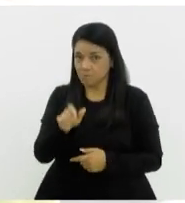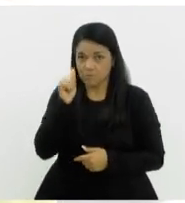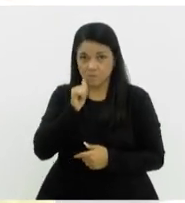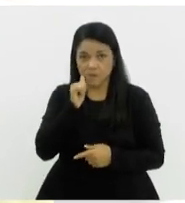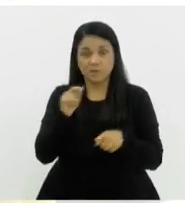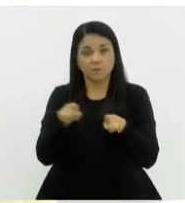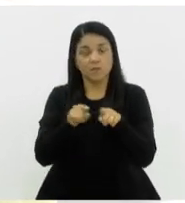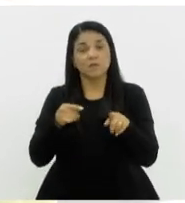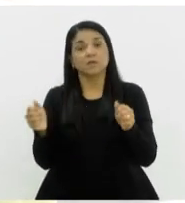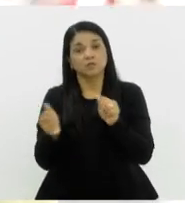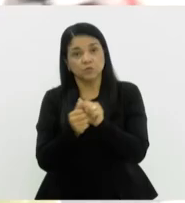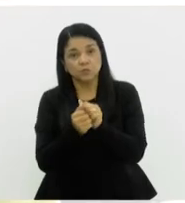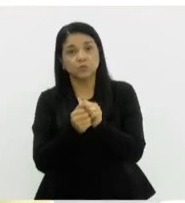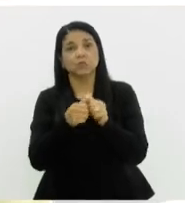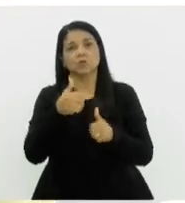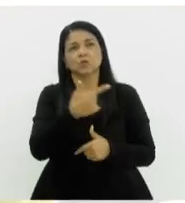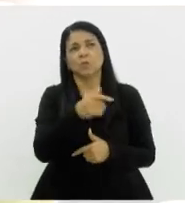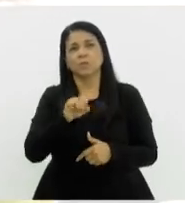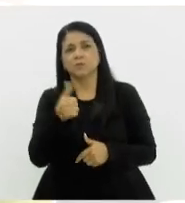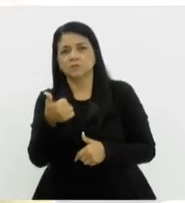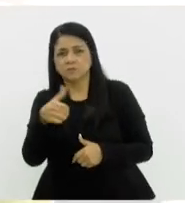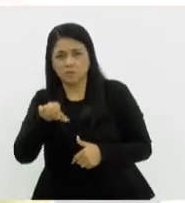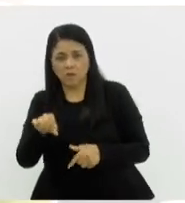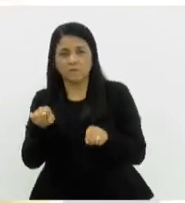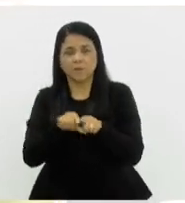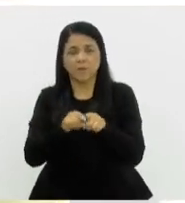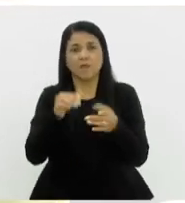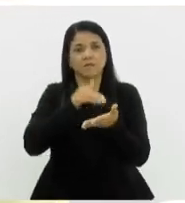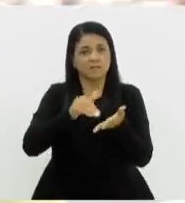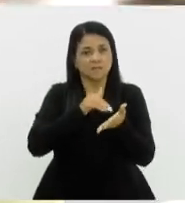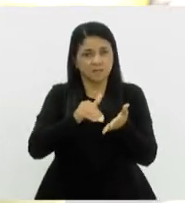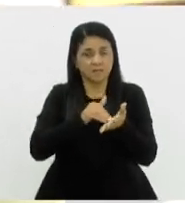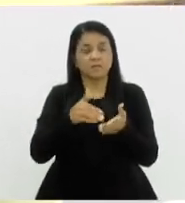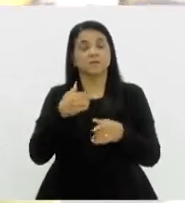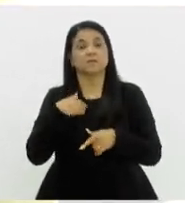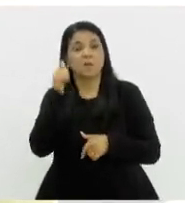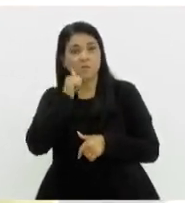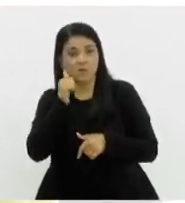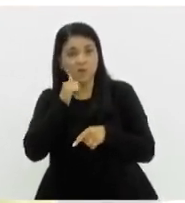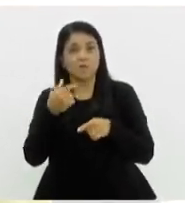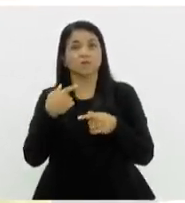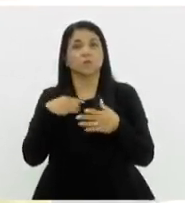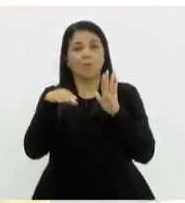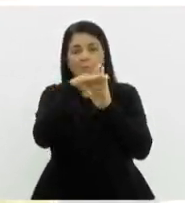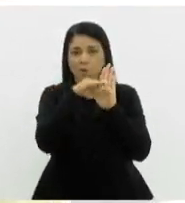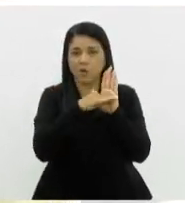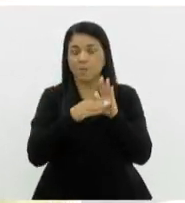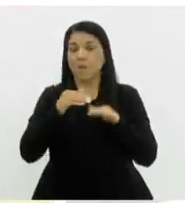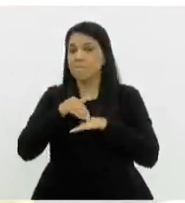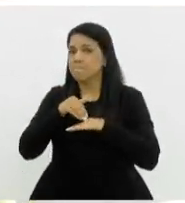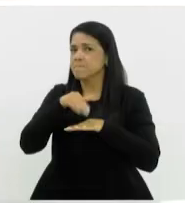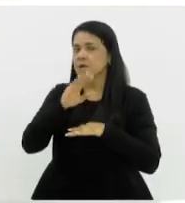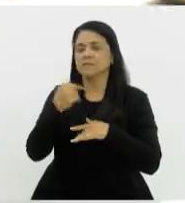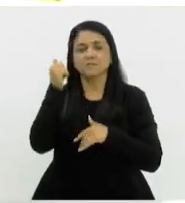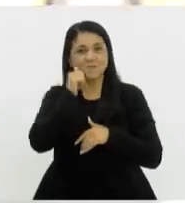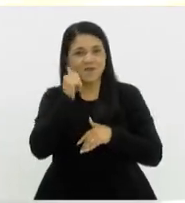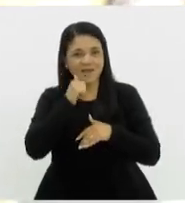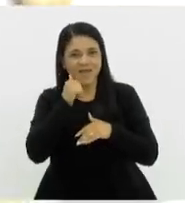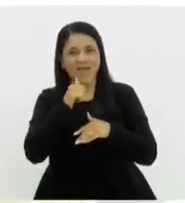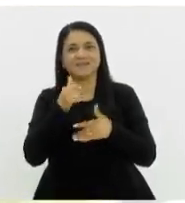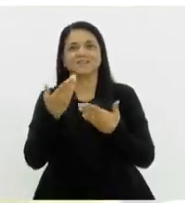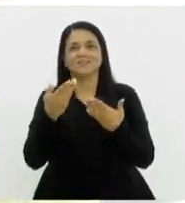tem junto já desde 2019, agora a gente engajou a Secretaria da Mulher também do nosso programa Mais Mulheres na Direção, que